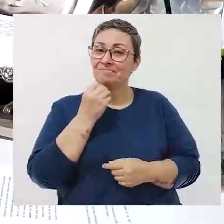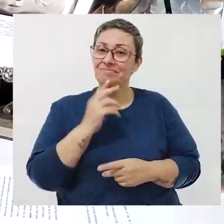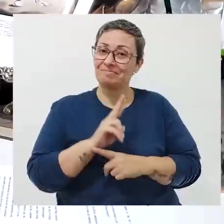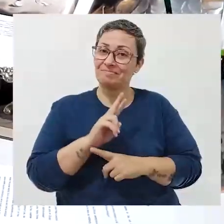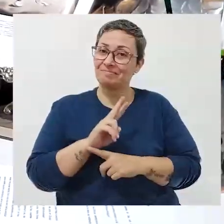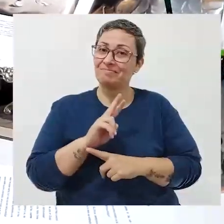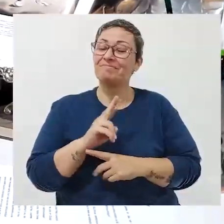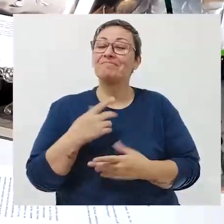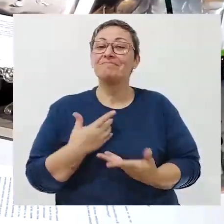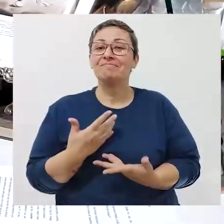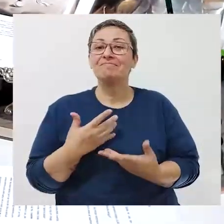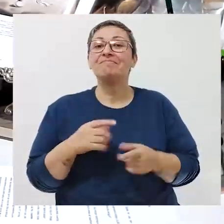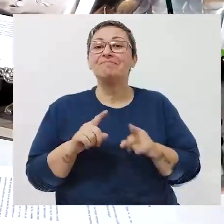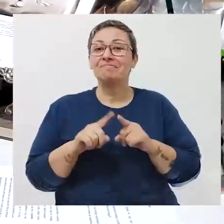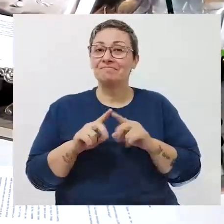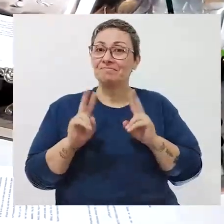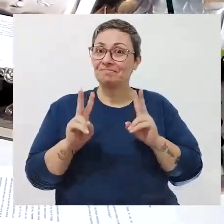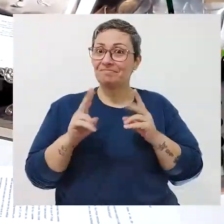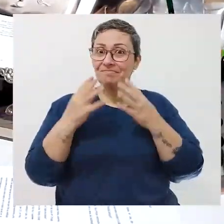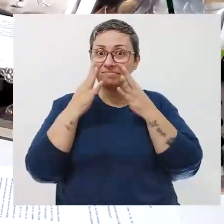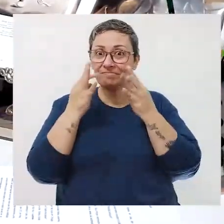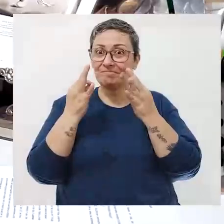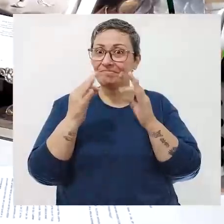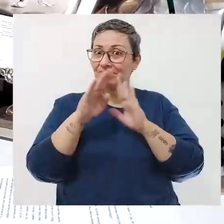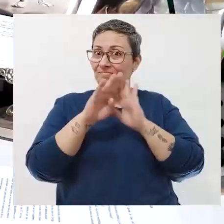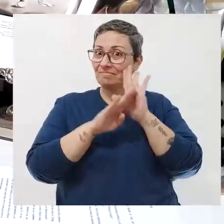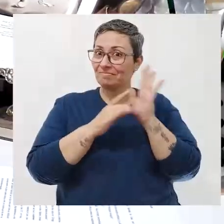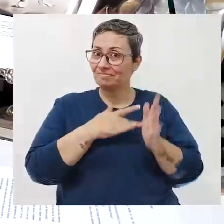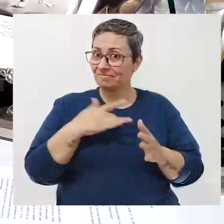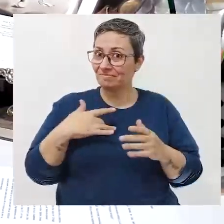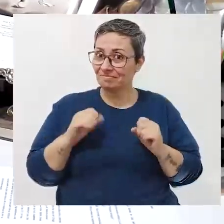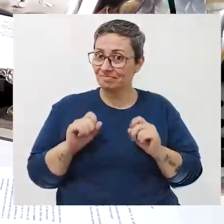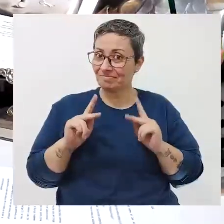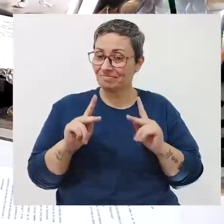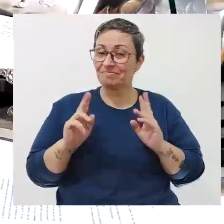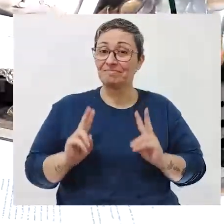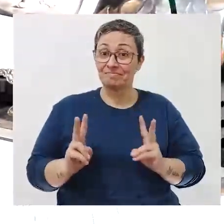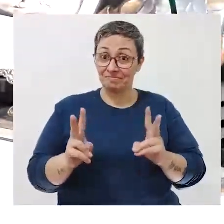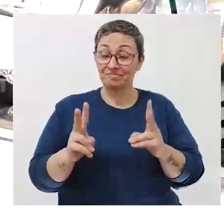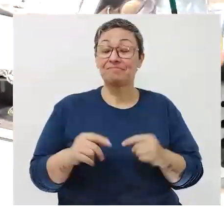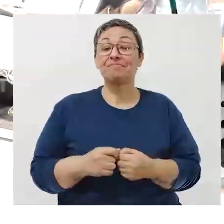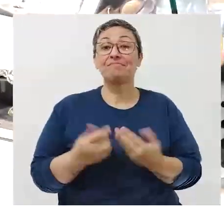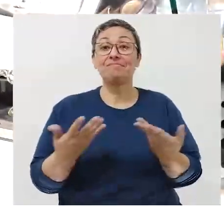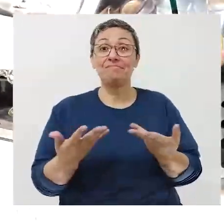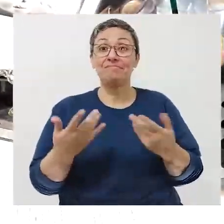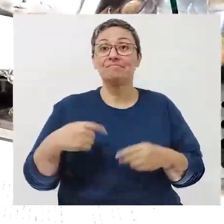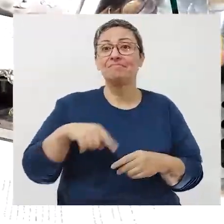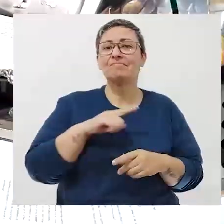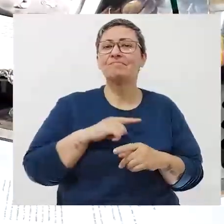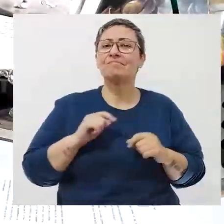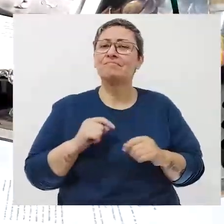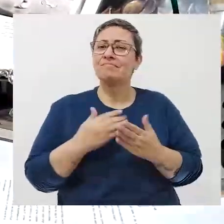se cuidando, sempre atentos aos protocolos de saúde Dando continuidade a nossa